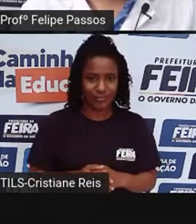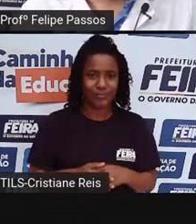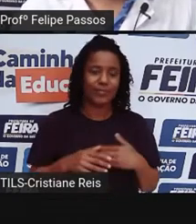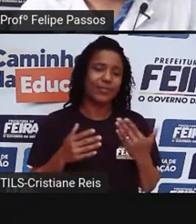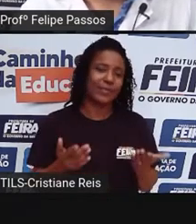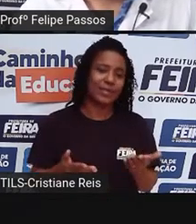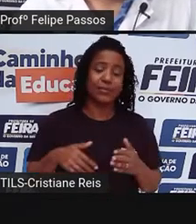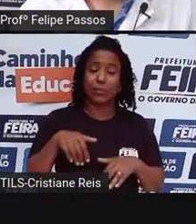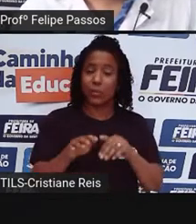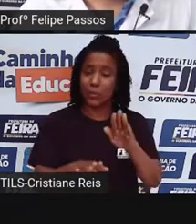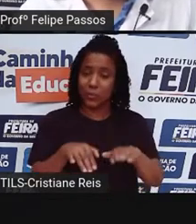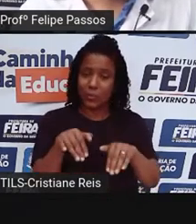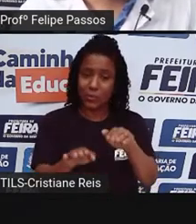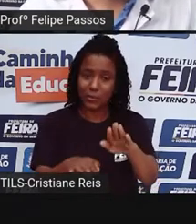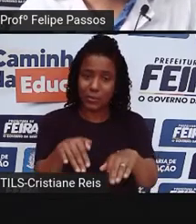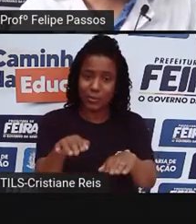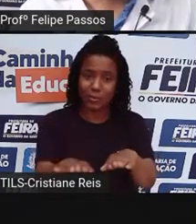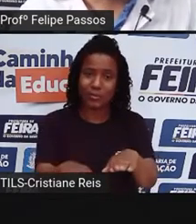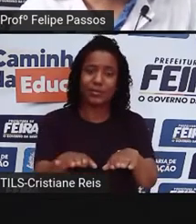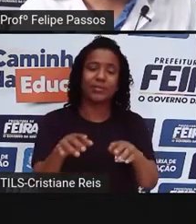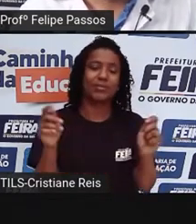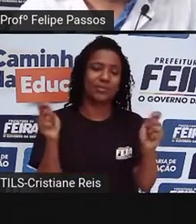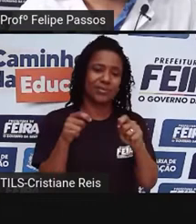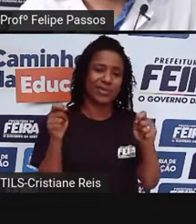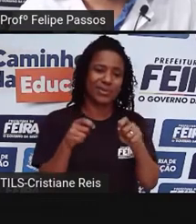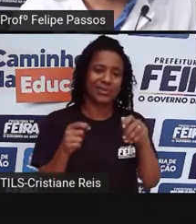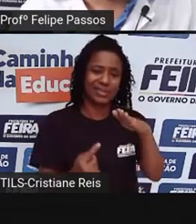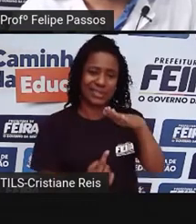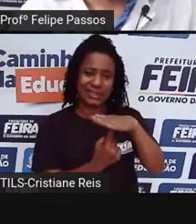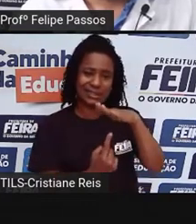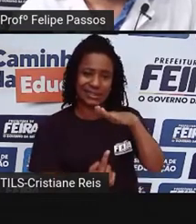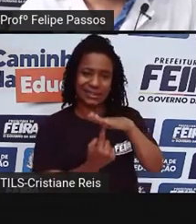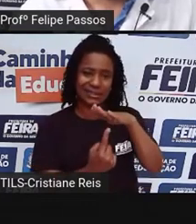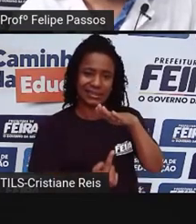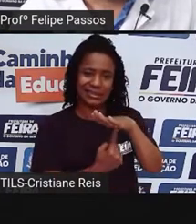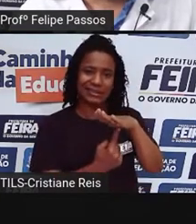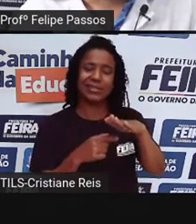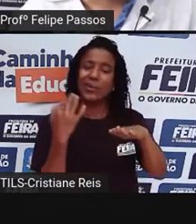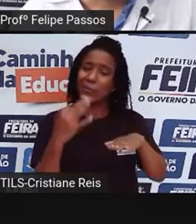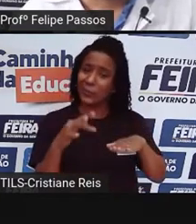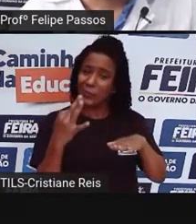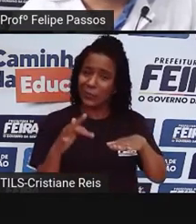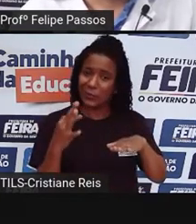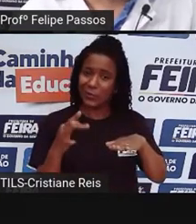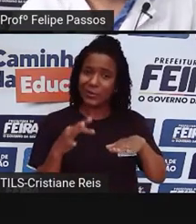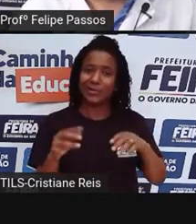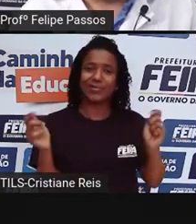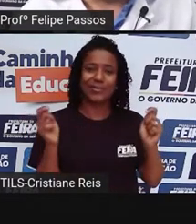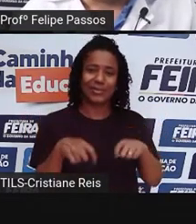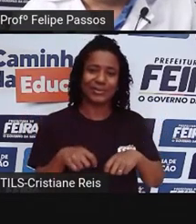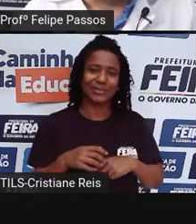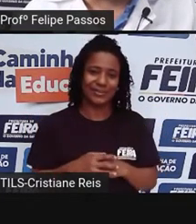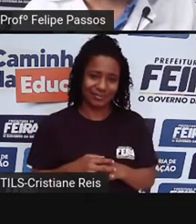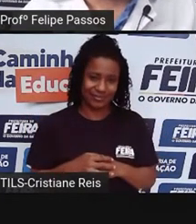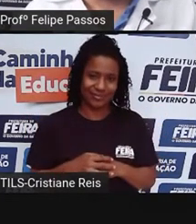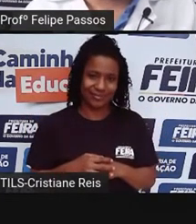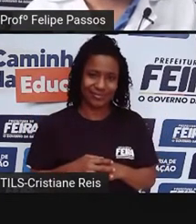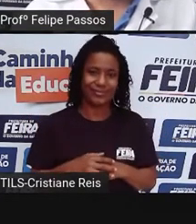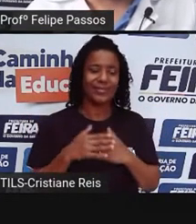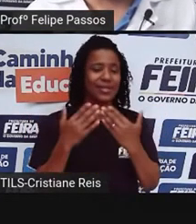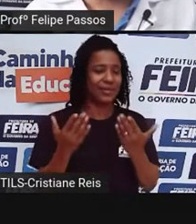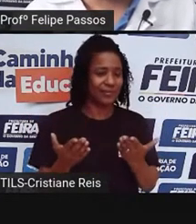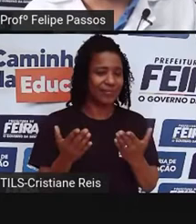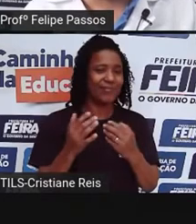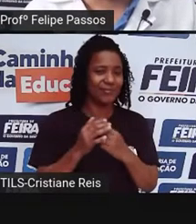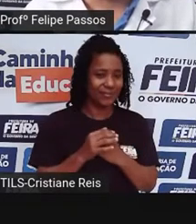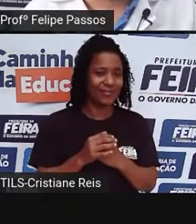caminha muito, você pode acabar ferindo seus pés, se você estiver descalço. Então, pode até parecer estranho, mas quando a gente